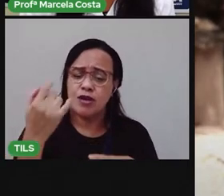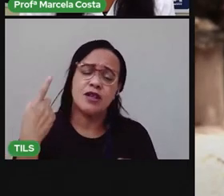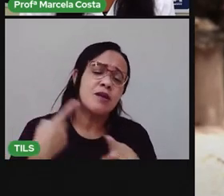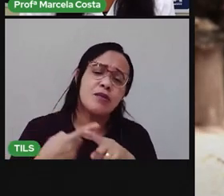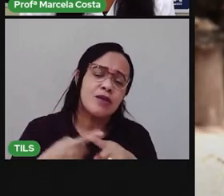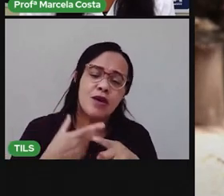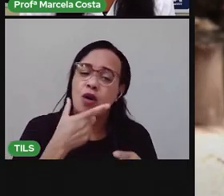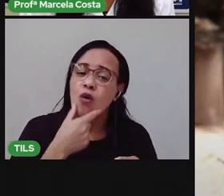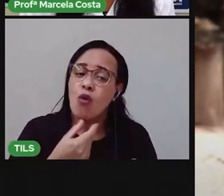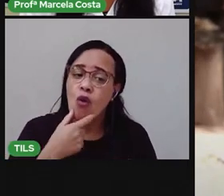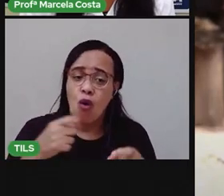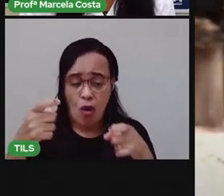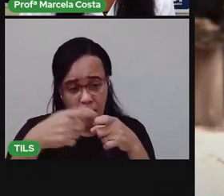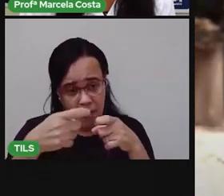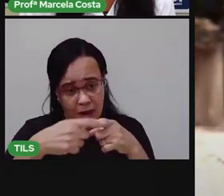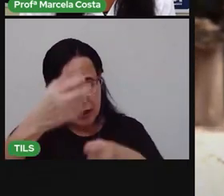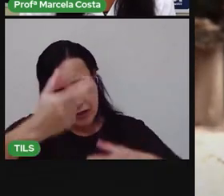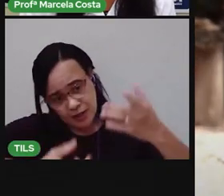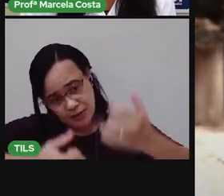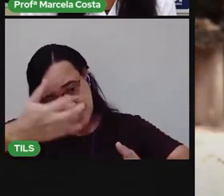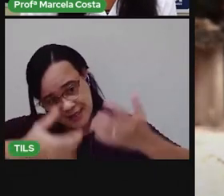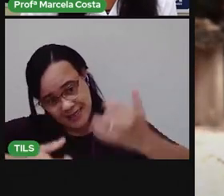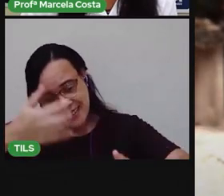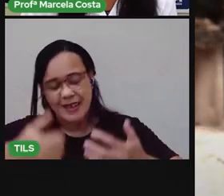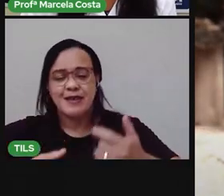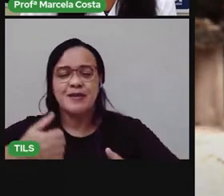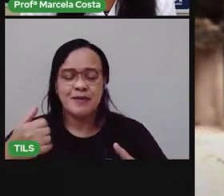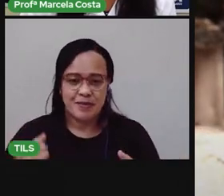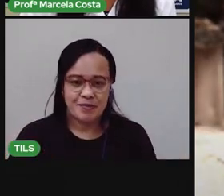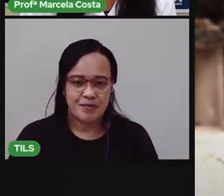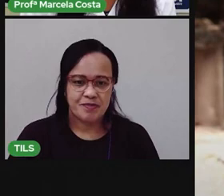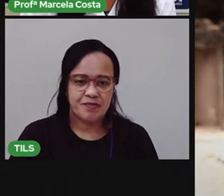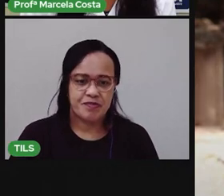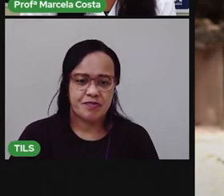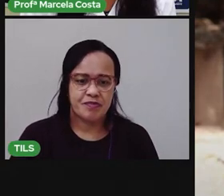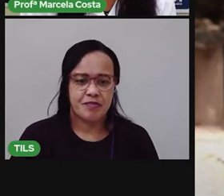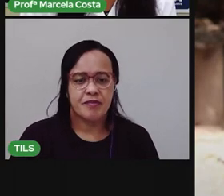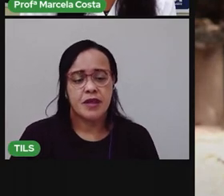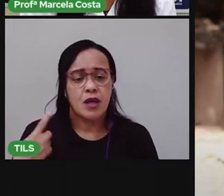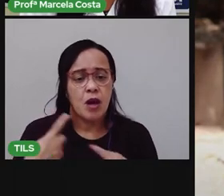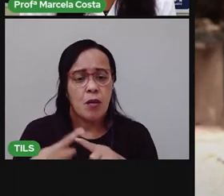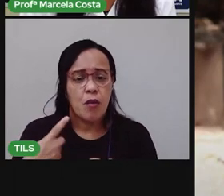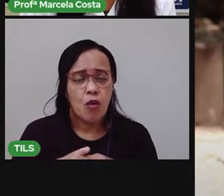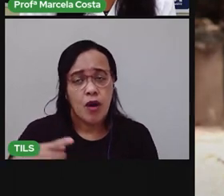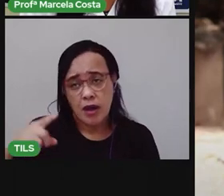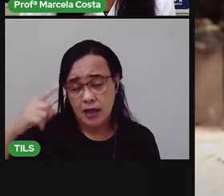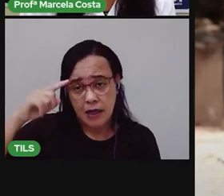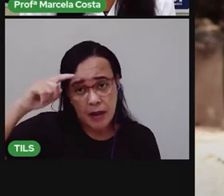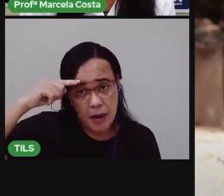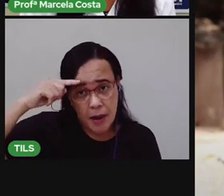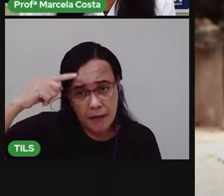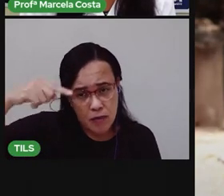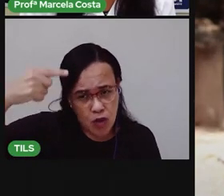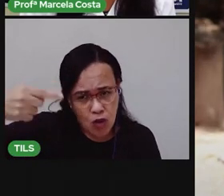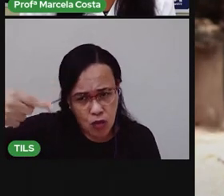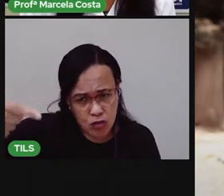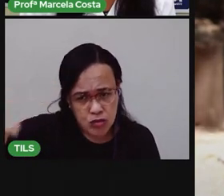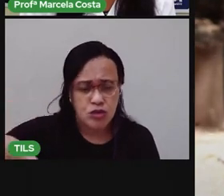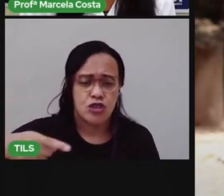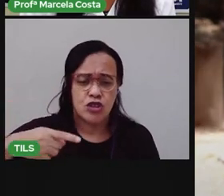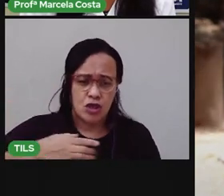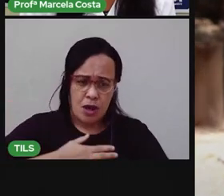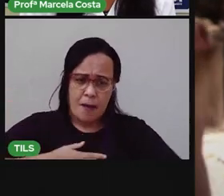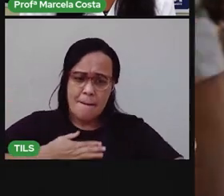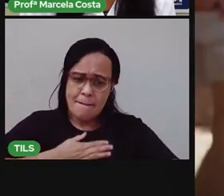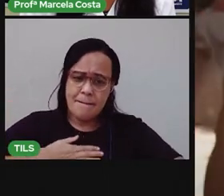tomar banho mesmo ou é só a nossa mãe que pede? Lógico que tem, Lúcia. A gente precisa tomar todos os dias. Todo dia a gente faz um monte